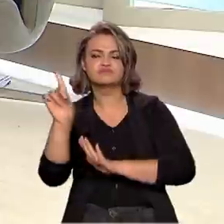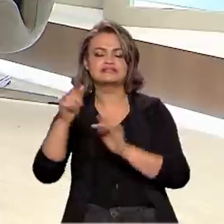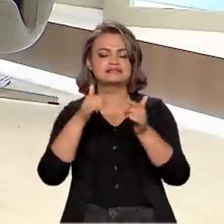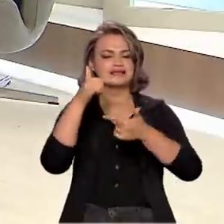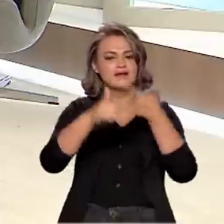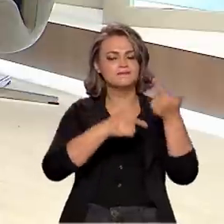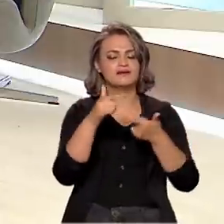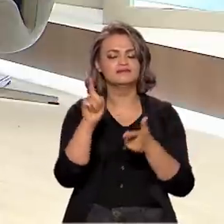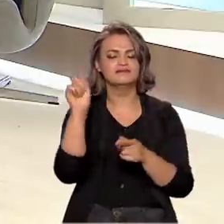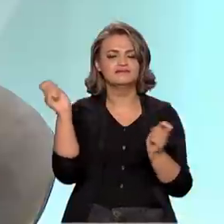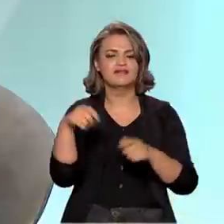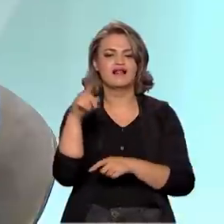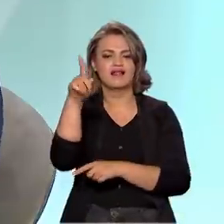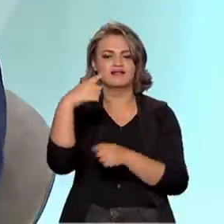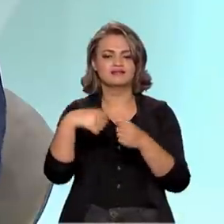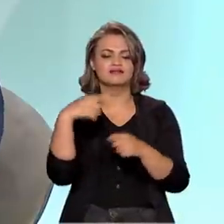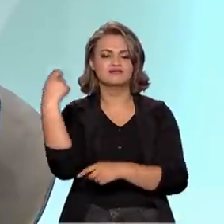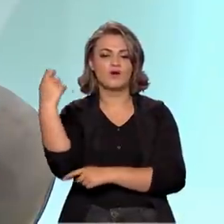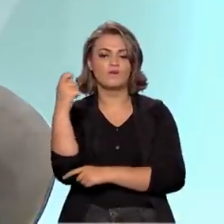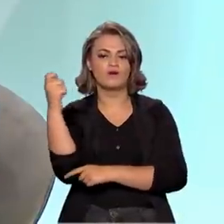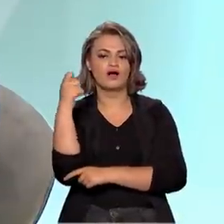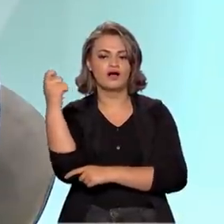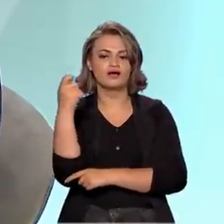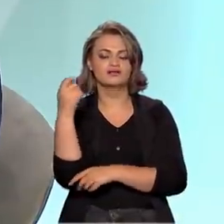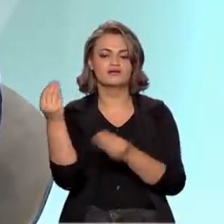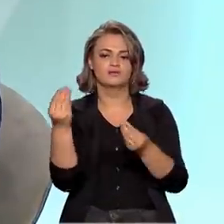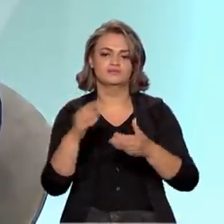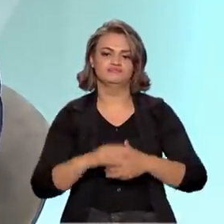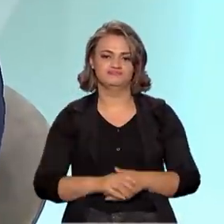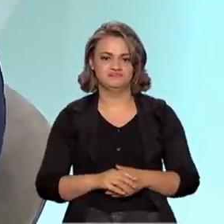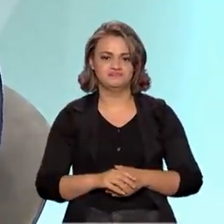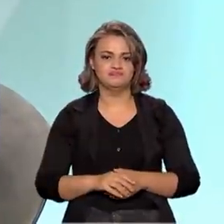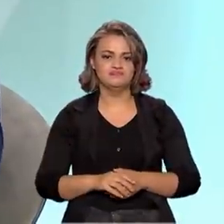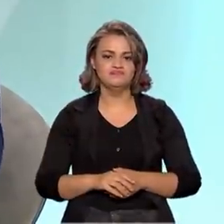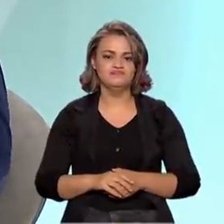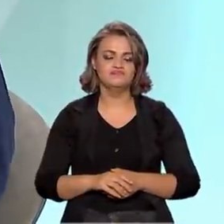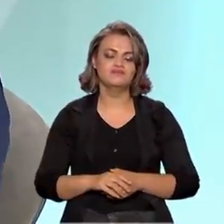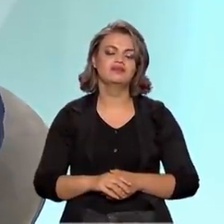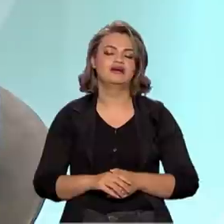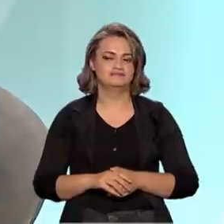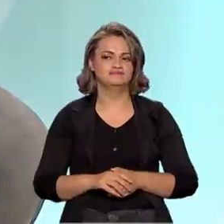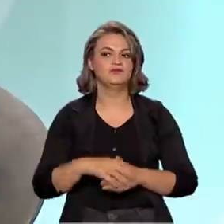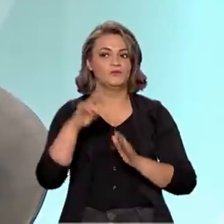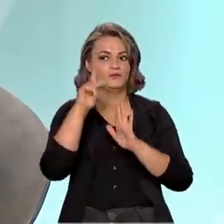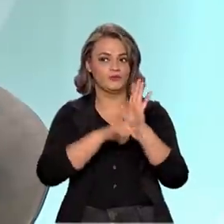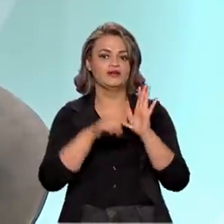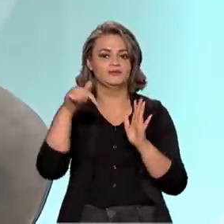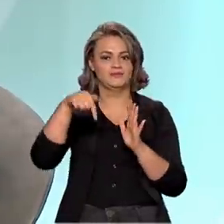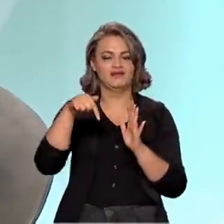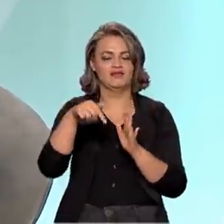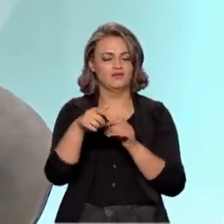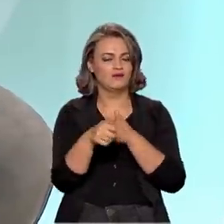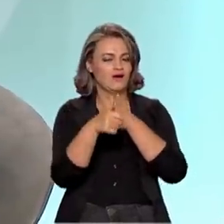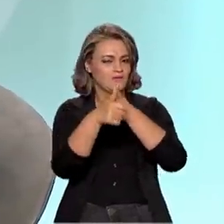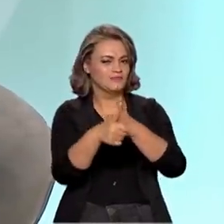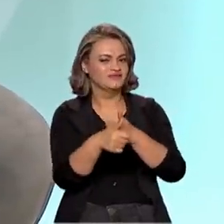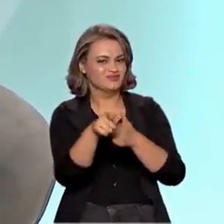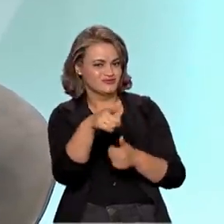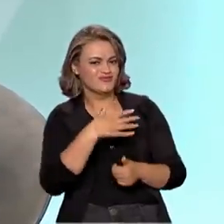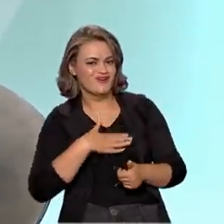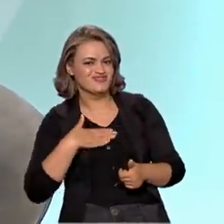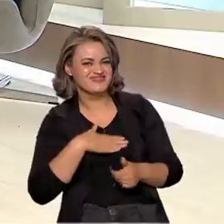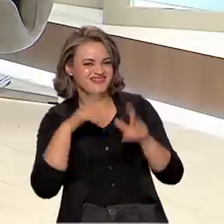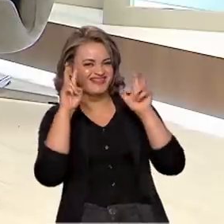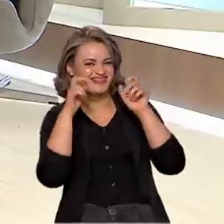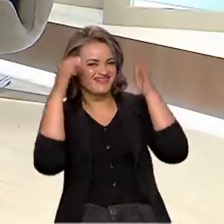desenvolvido por lá. Olha, sem dúvida, o Programa Espacial Brasileiro, isso obviamente eu acompanho bem de perto há algumas